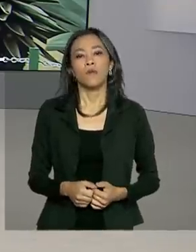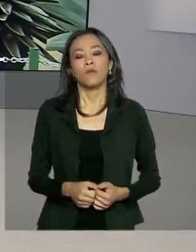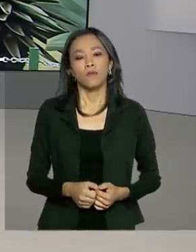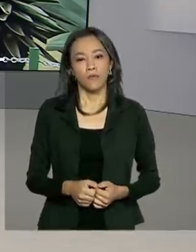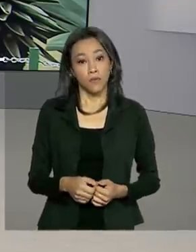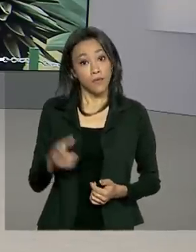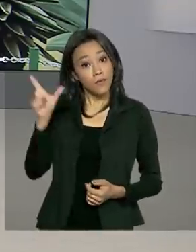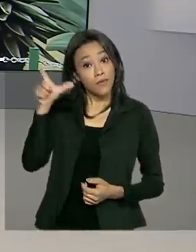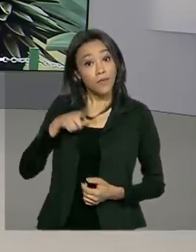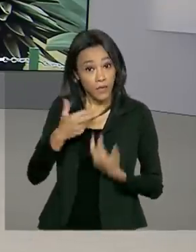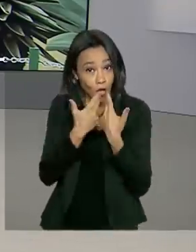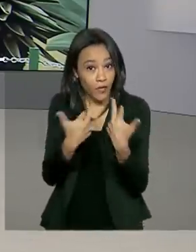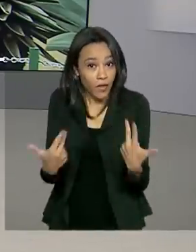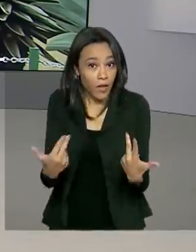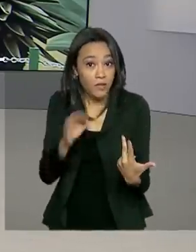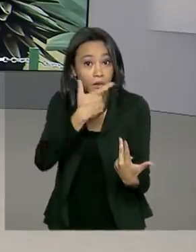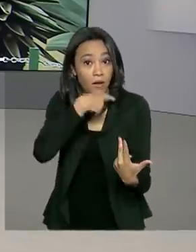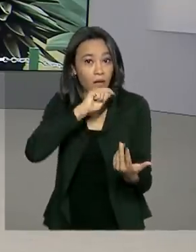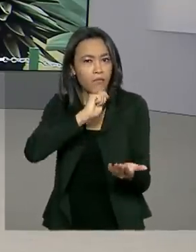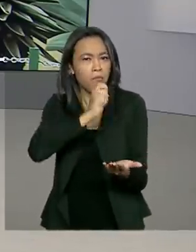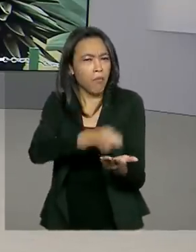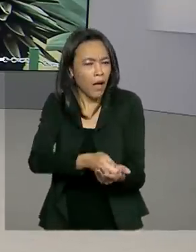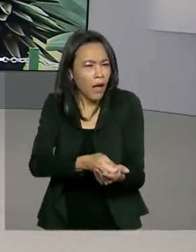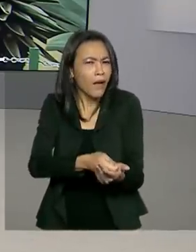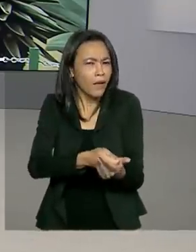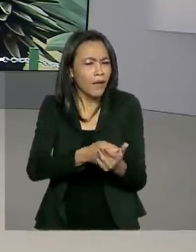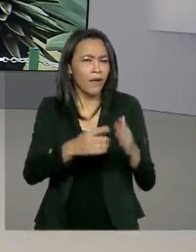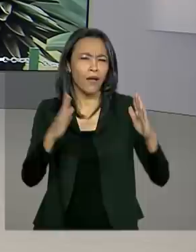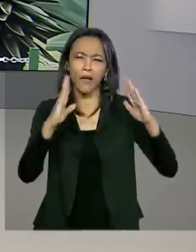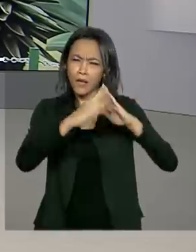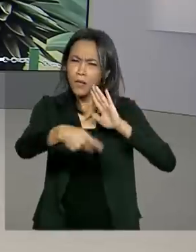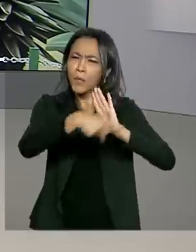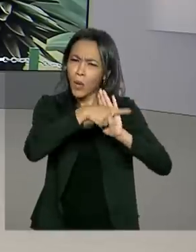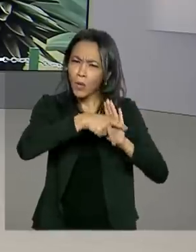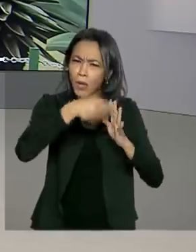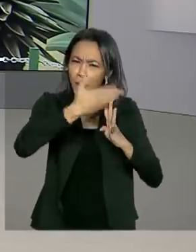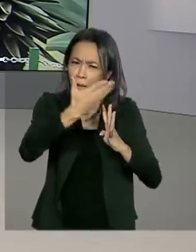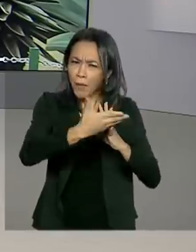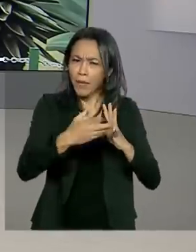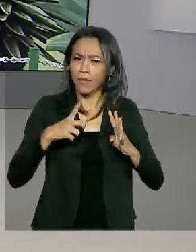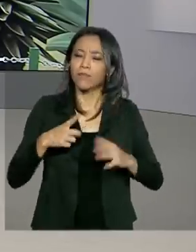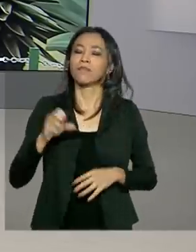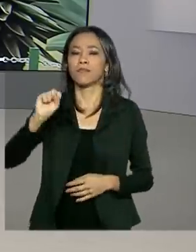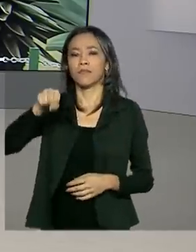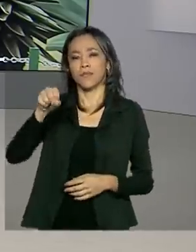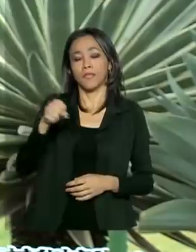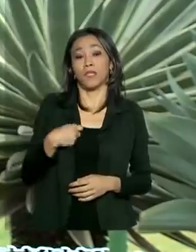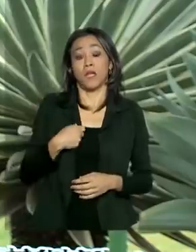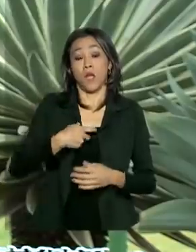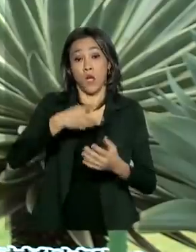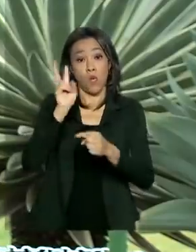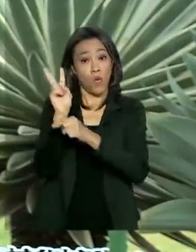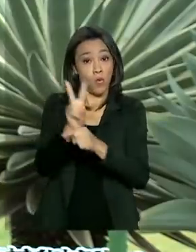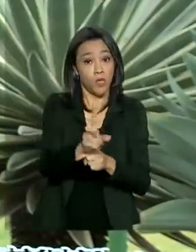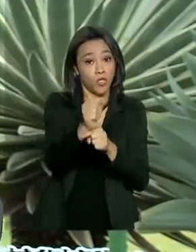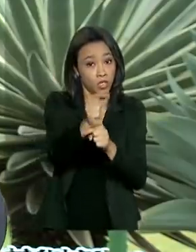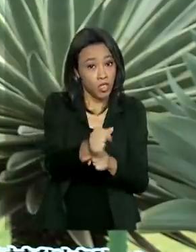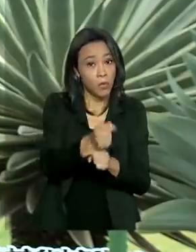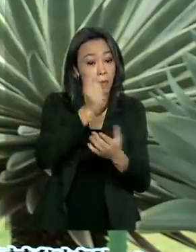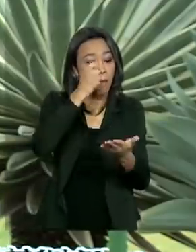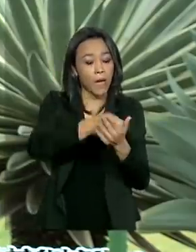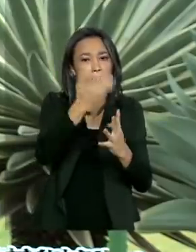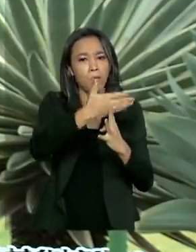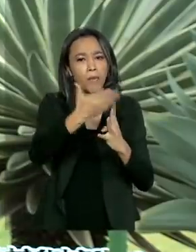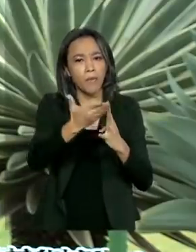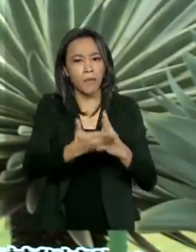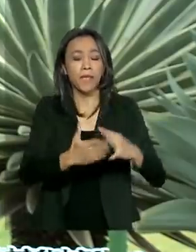Selma, tem novidade aí para quem paga a prestação da casa própria, não é isso? Isso, Renato. Olha, os financiamentos habitacionais poderão ser